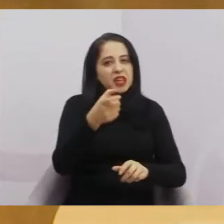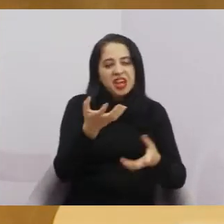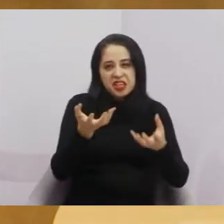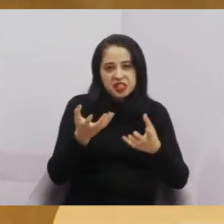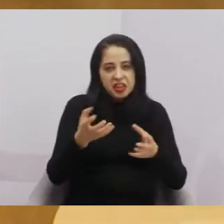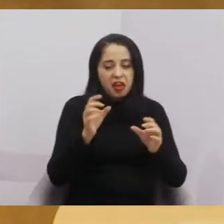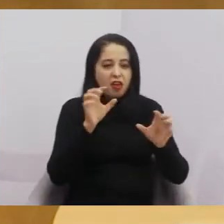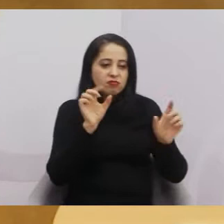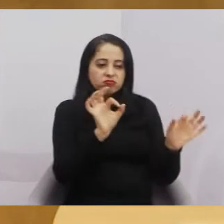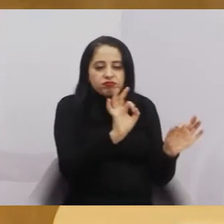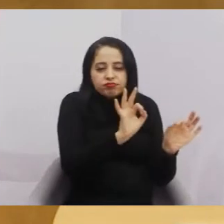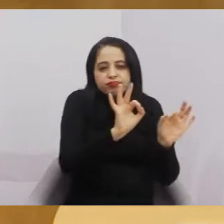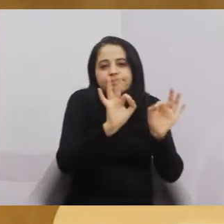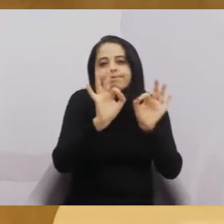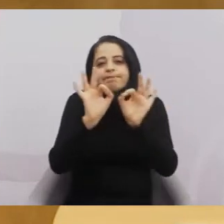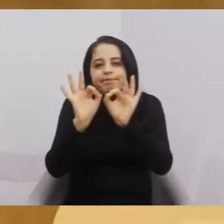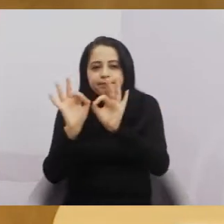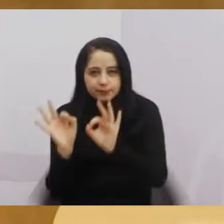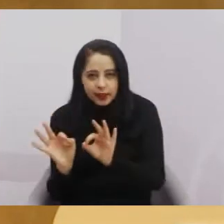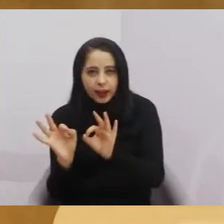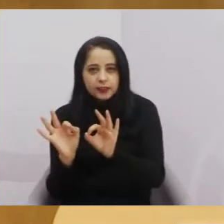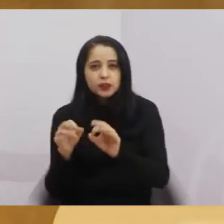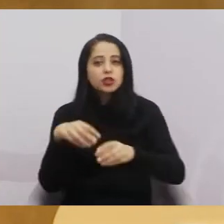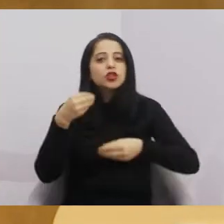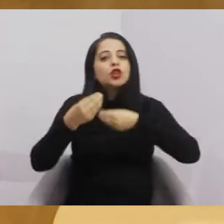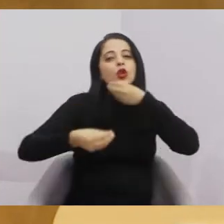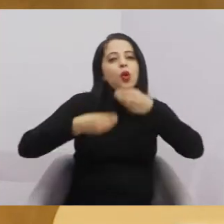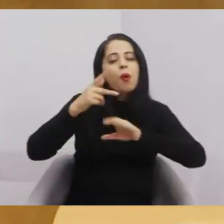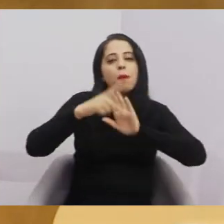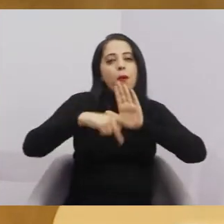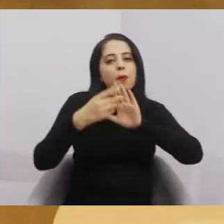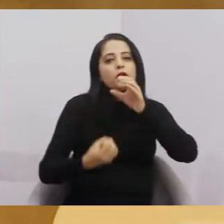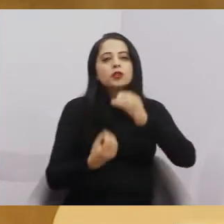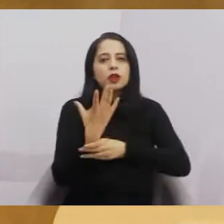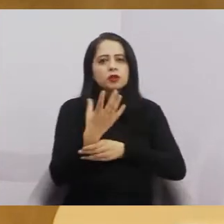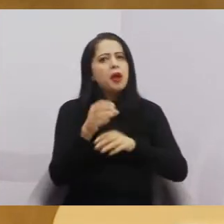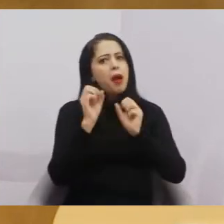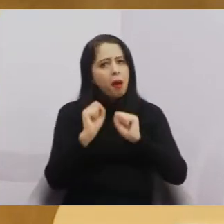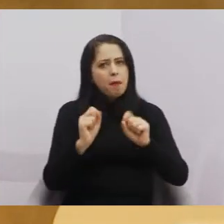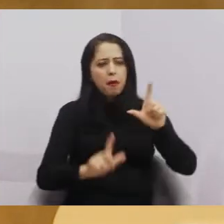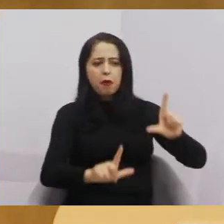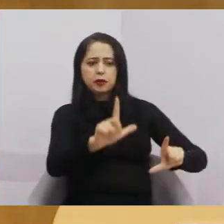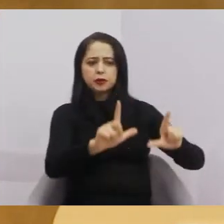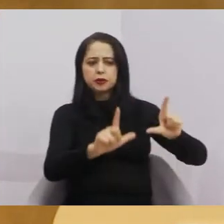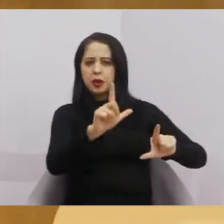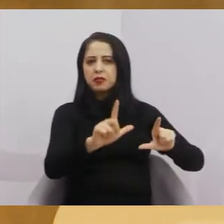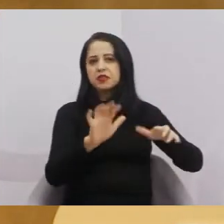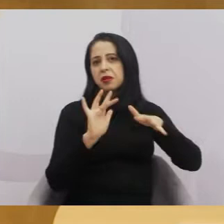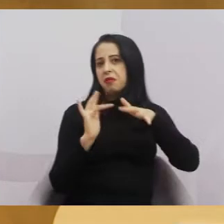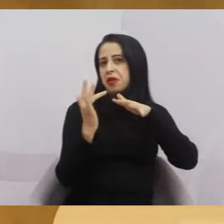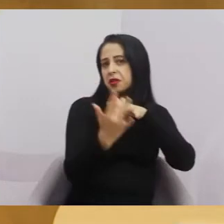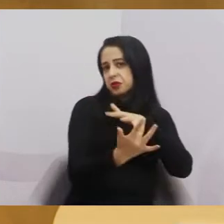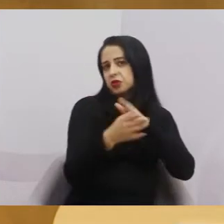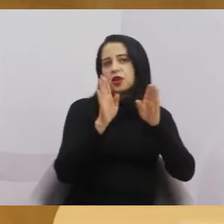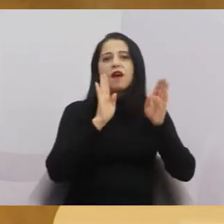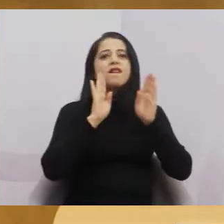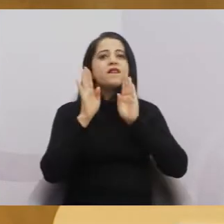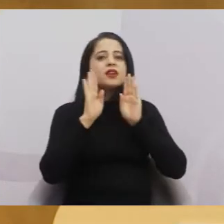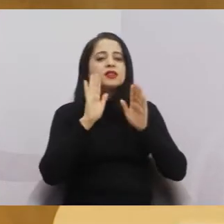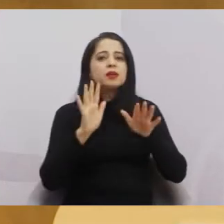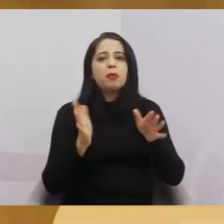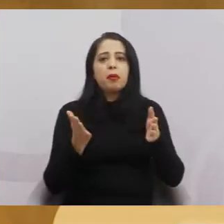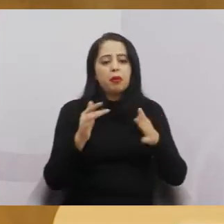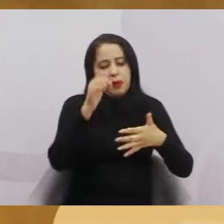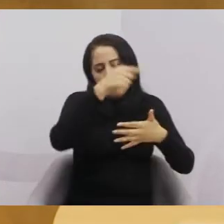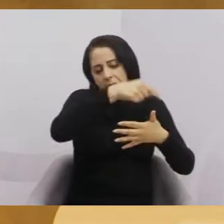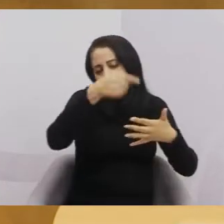o que essa casa está passando para a cidade, vai ver na televisão, vai ver nas redes sociais, nos canais dos